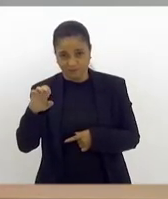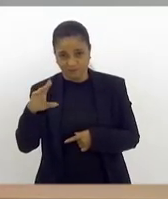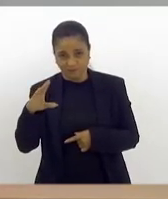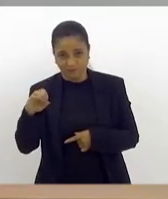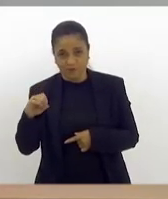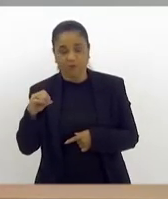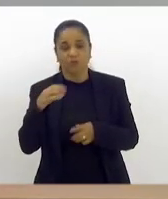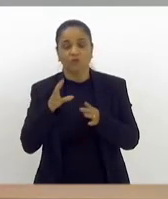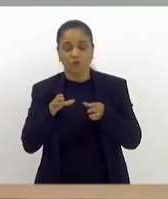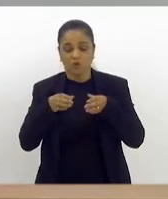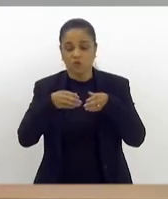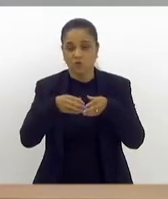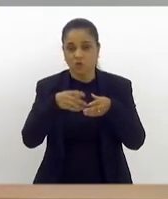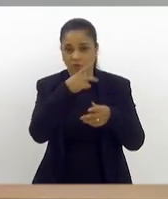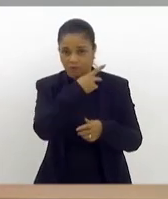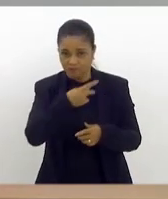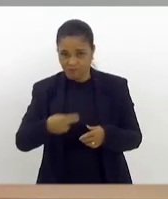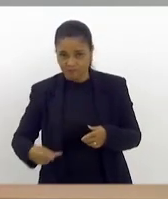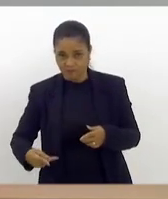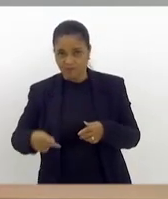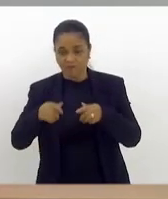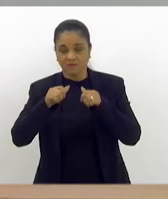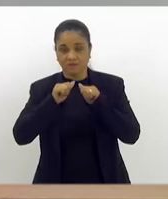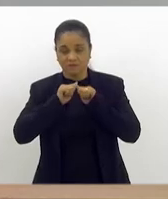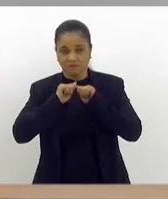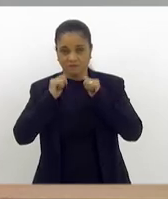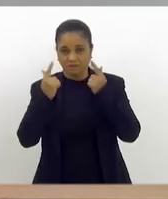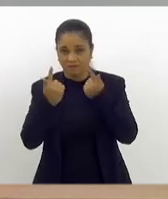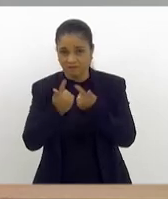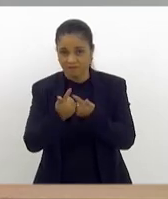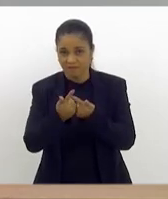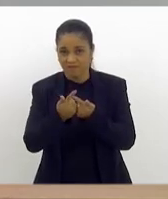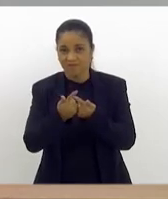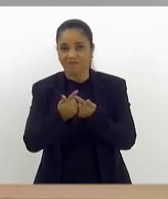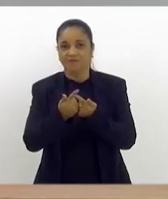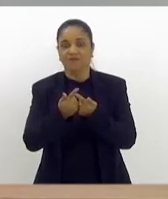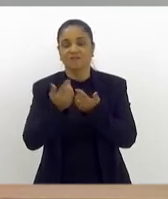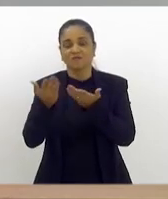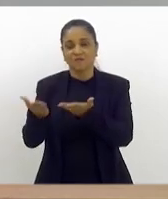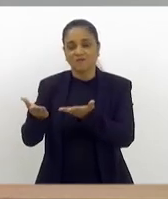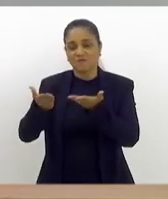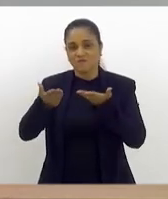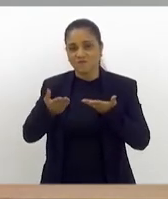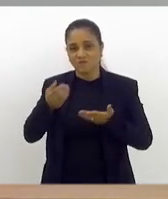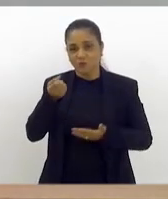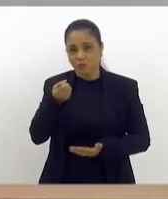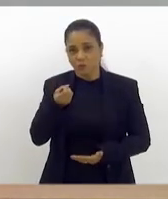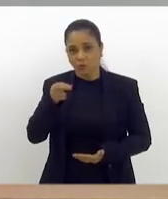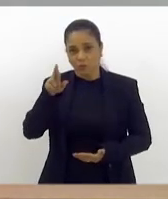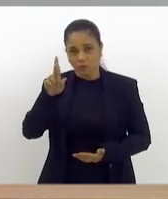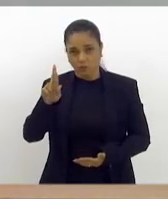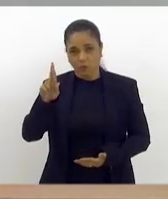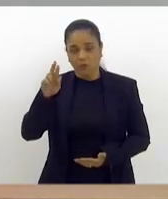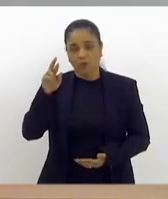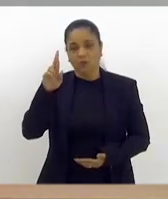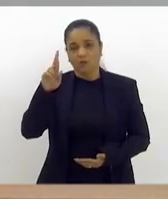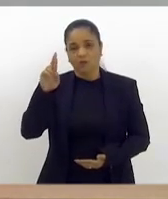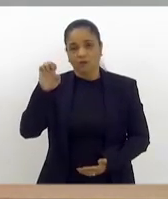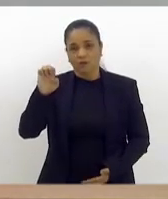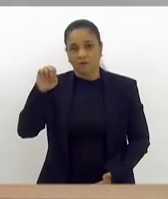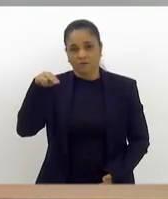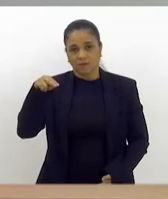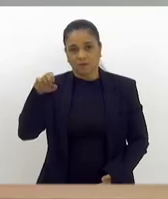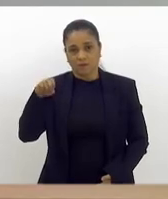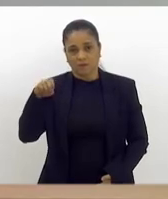PCDs da Alerje. eu convido o doutor Renato de Paula para se assentar à